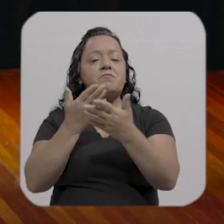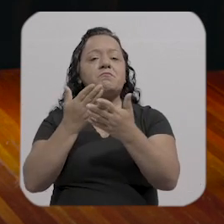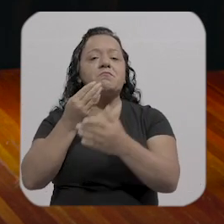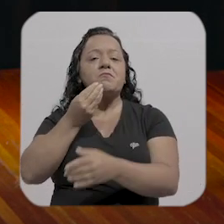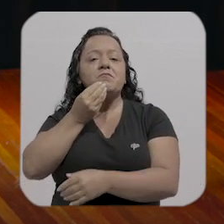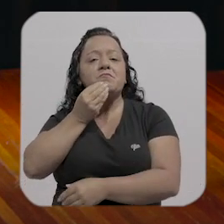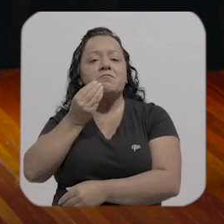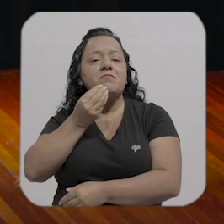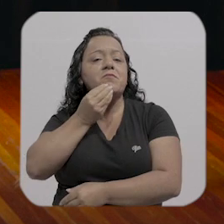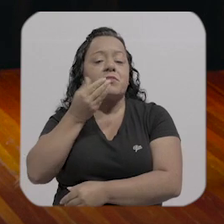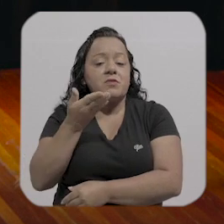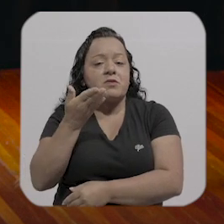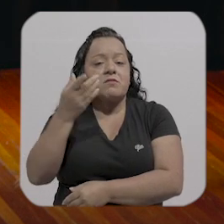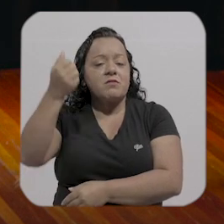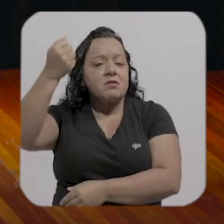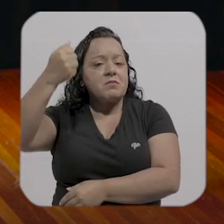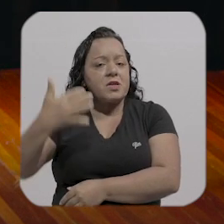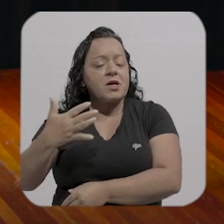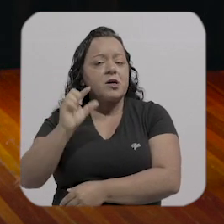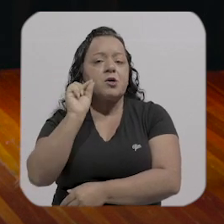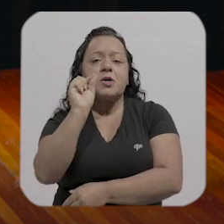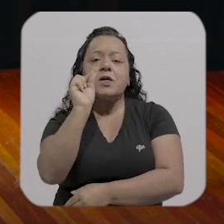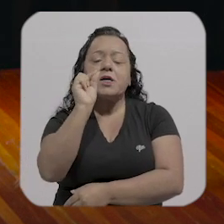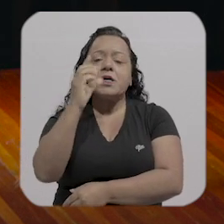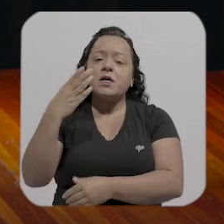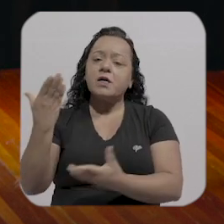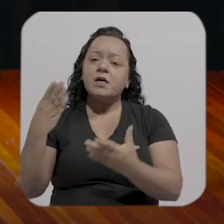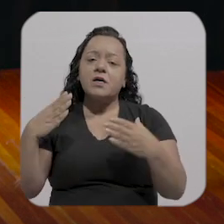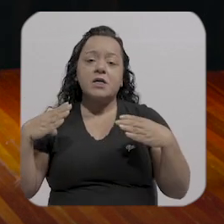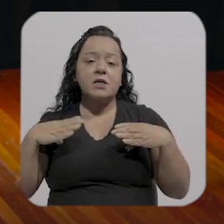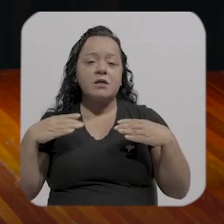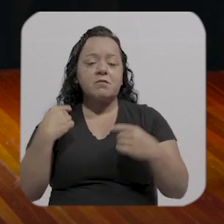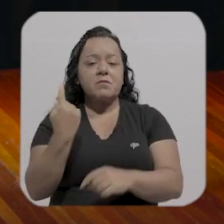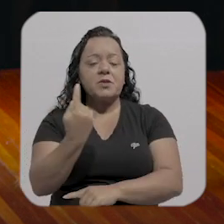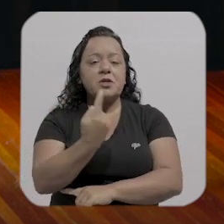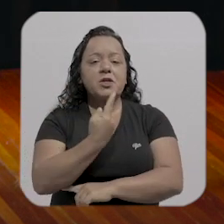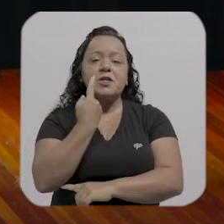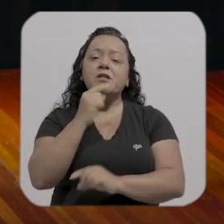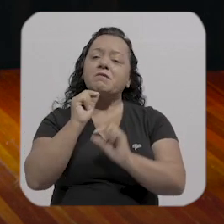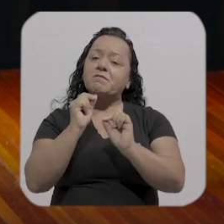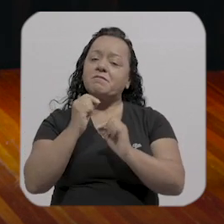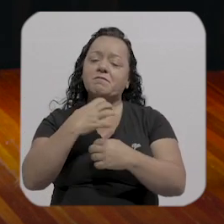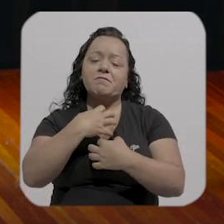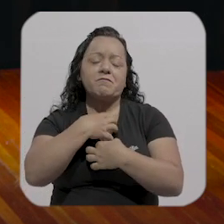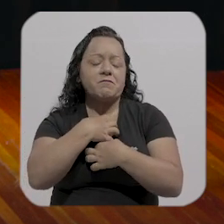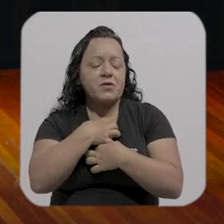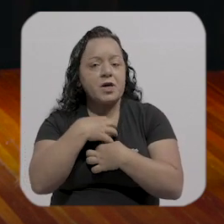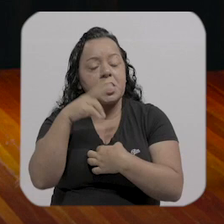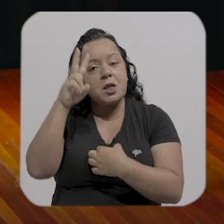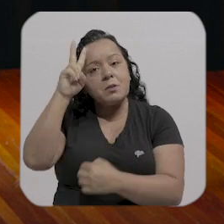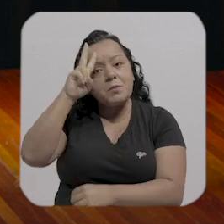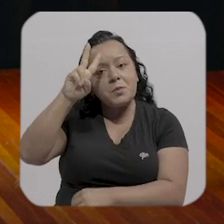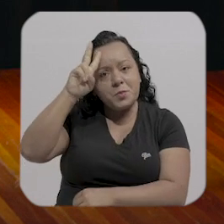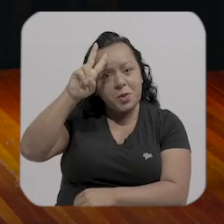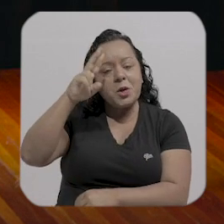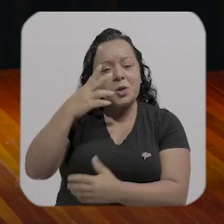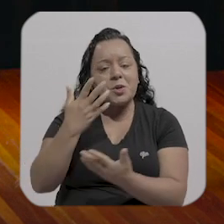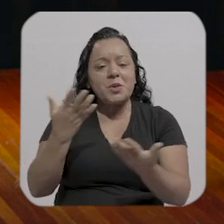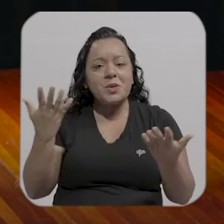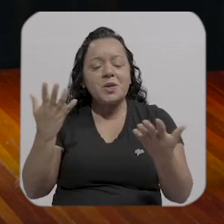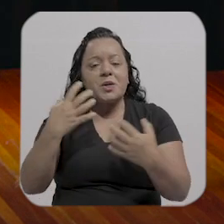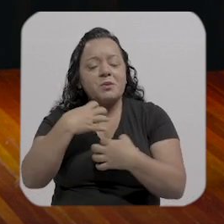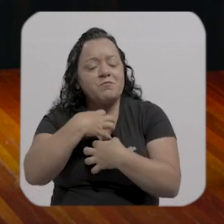sobre o que é a cidade para a gente, né? Esse lugar que a gente tem tanto afeto, tem tanta memória e